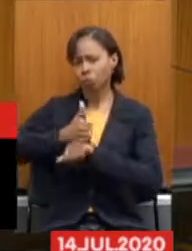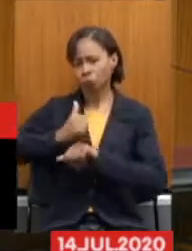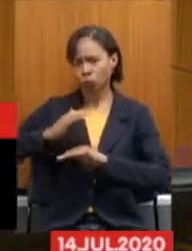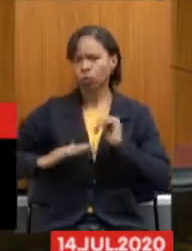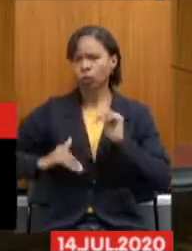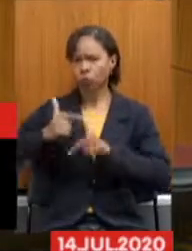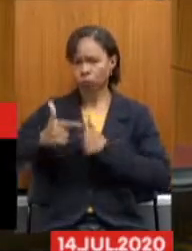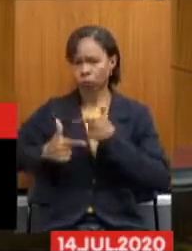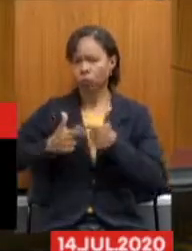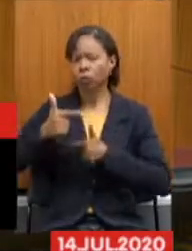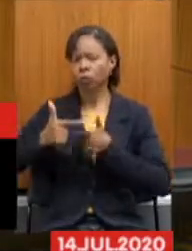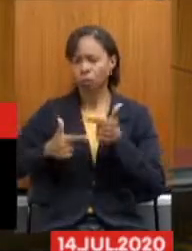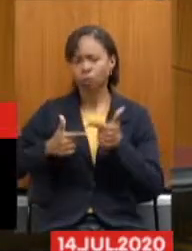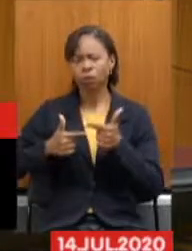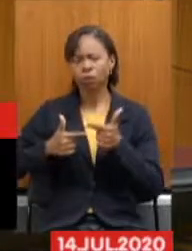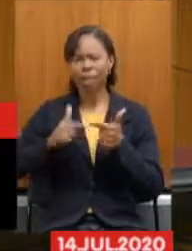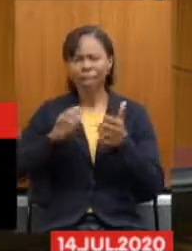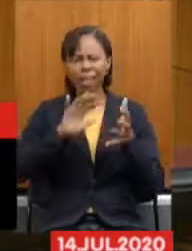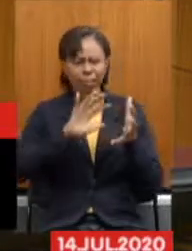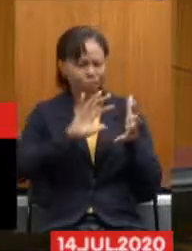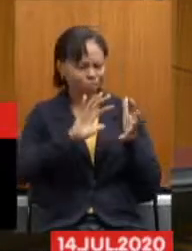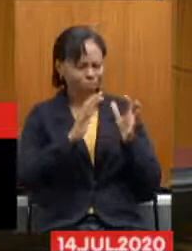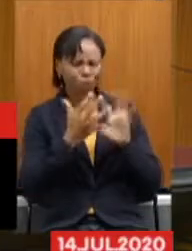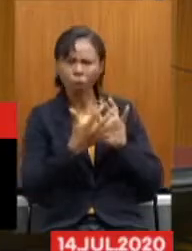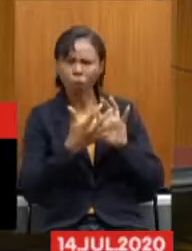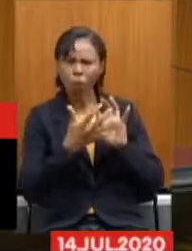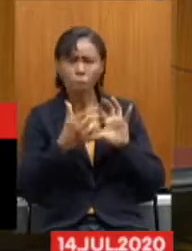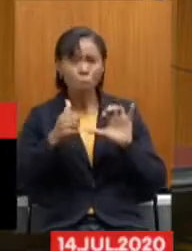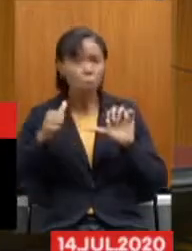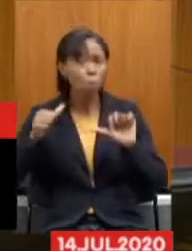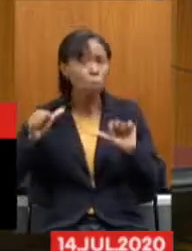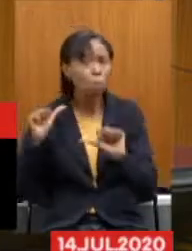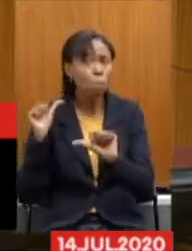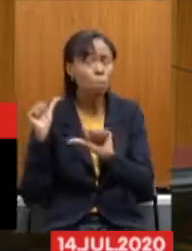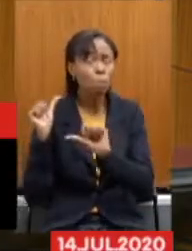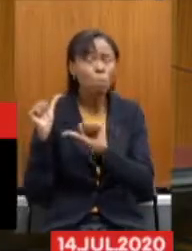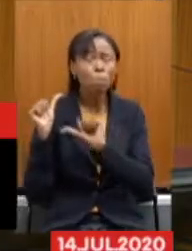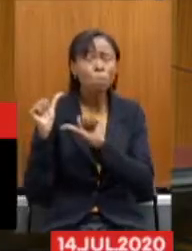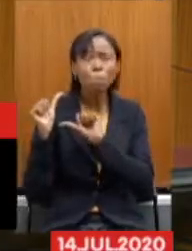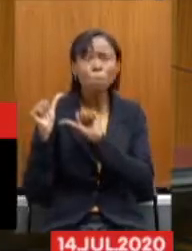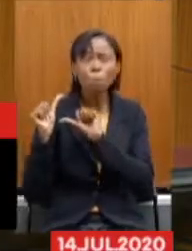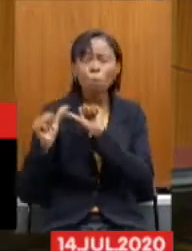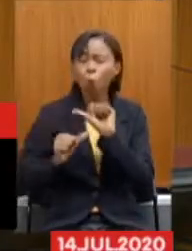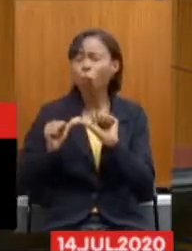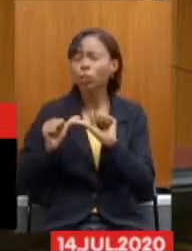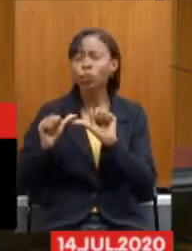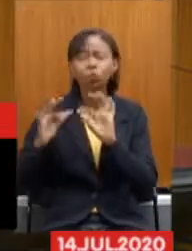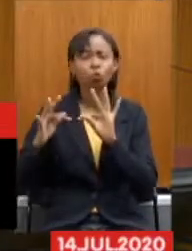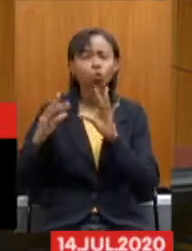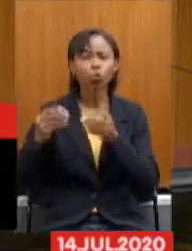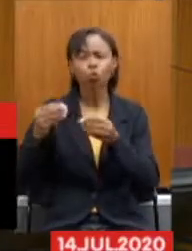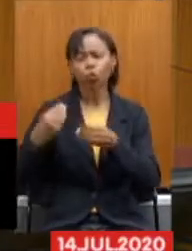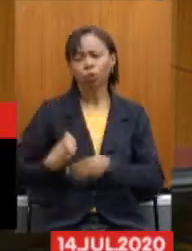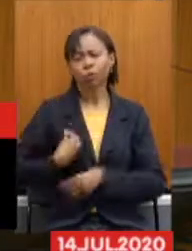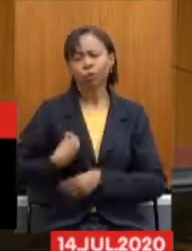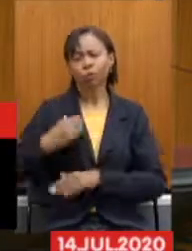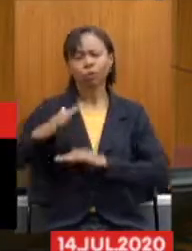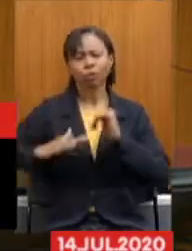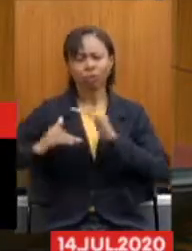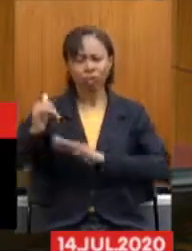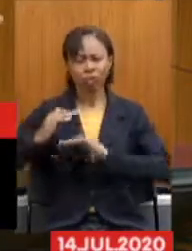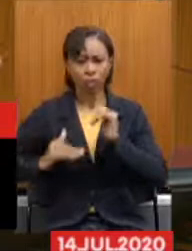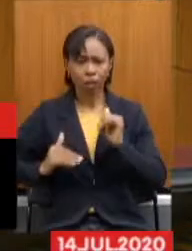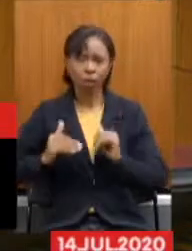A reforma traz toda uma mudança na vida dos profissionais, toda uma mudança. Os governistas ou os que